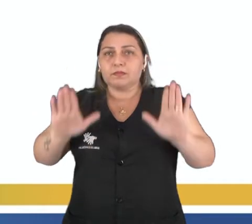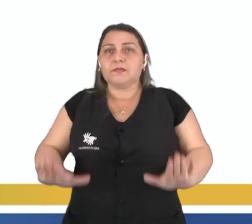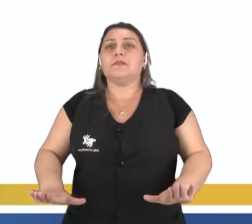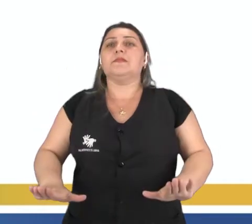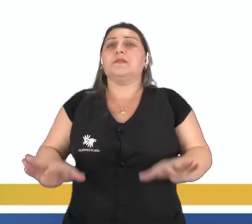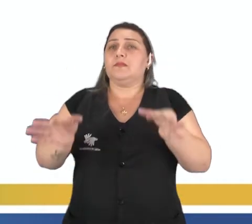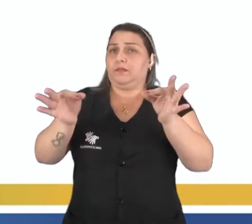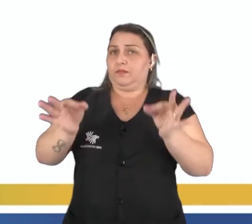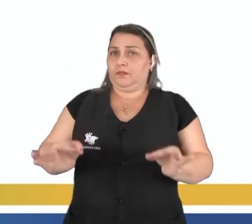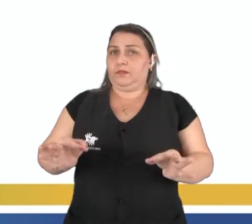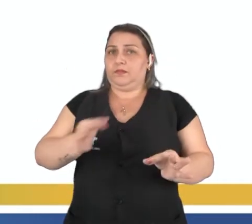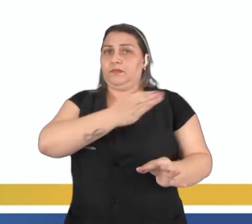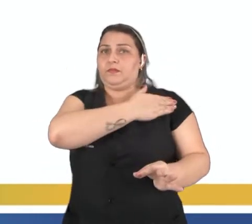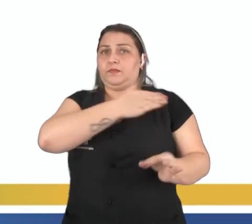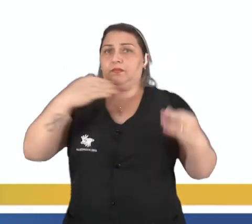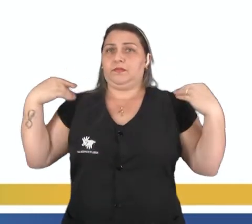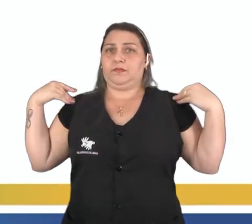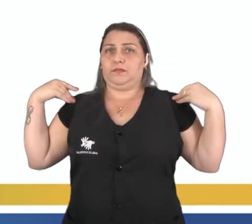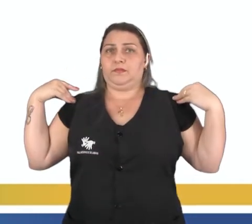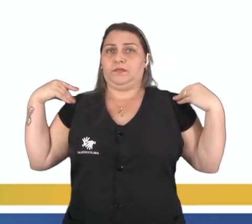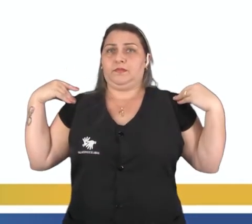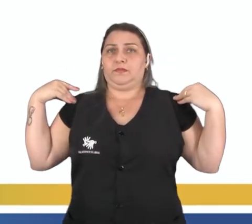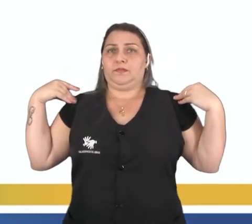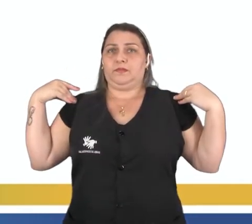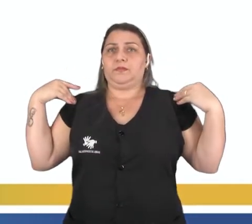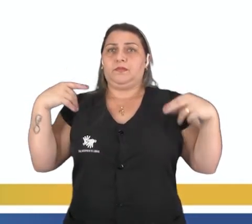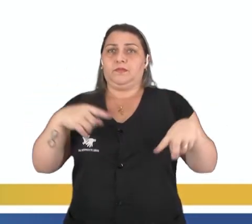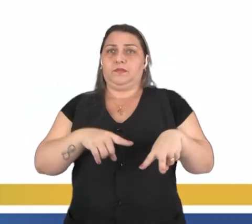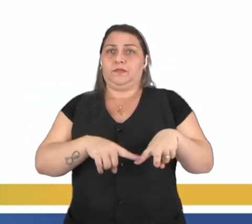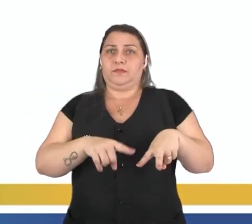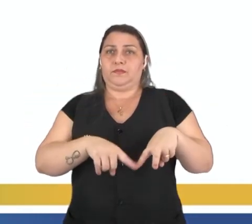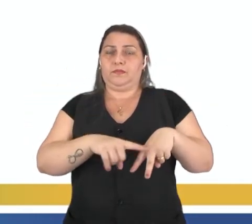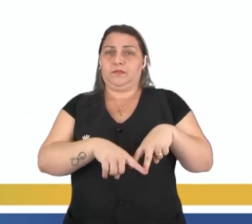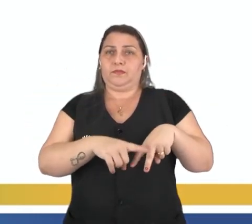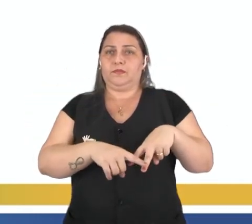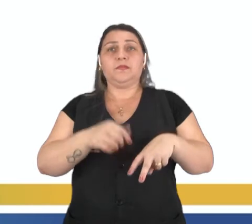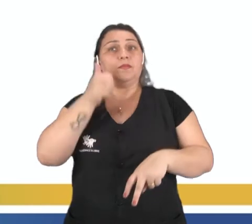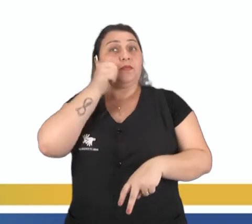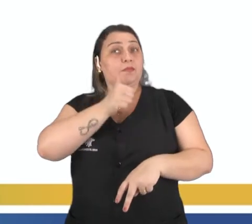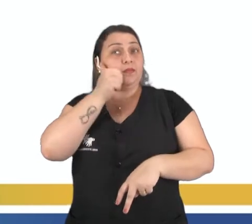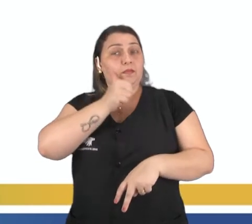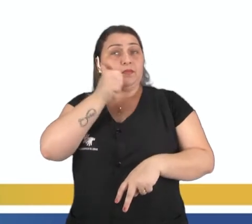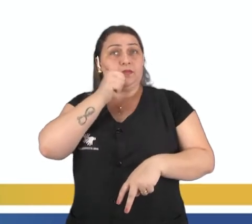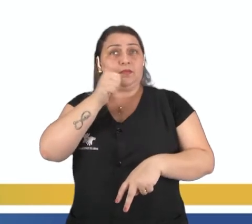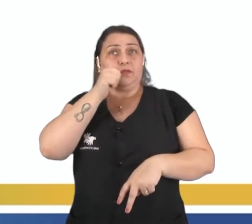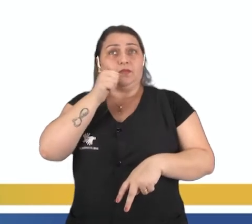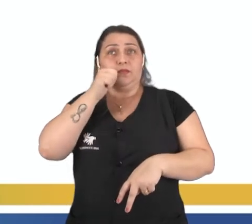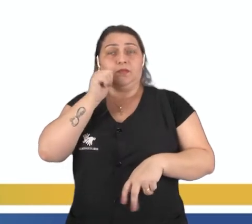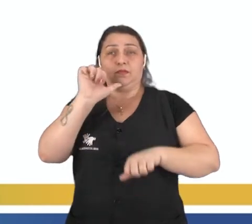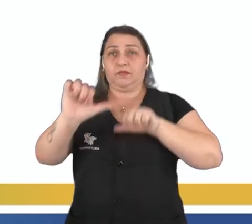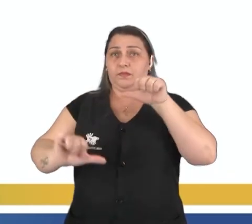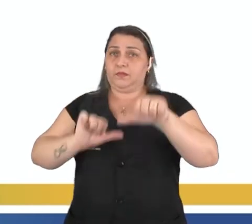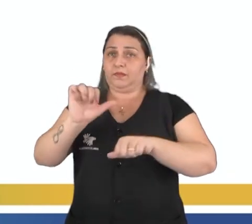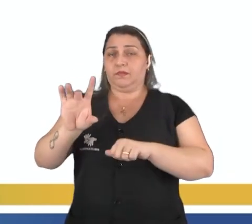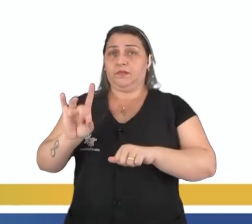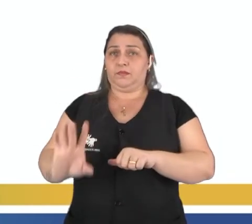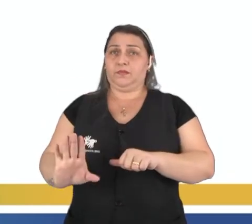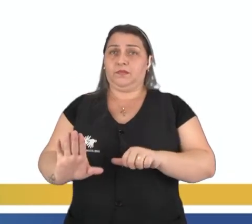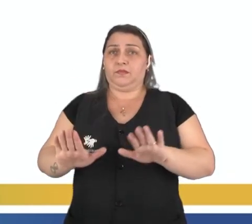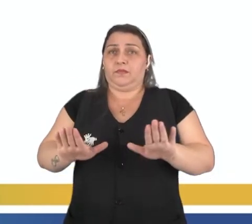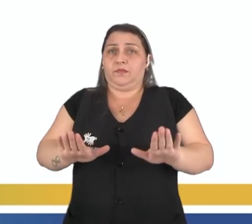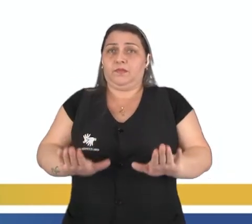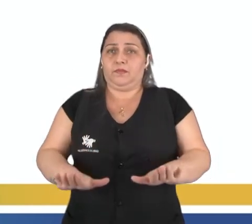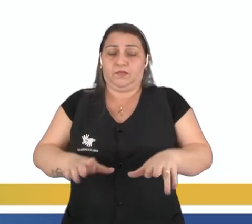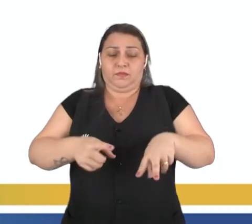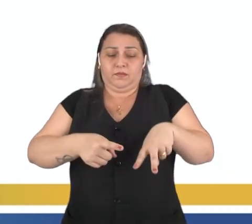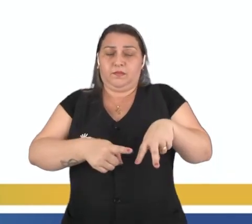adequado entre o tronco e as pernas. A aplicação do teste para o sexo feminino é modificada apenas pelo apoio do joelho